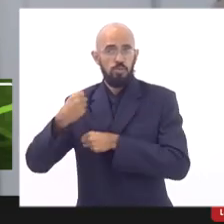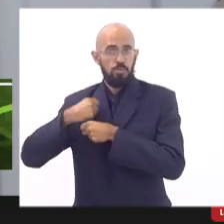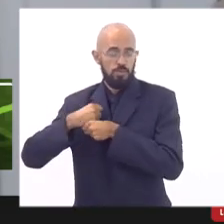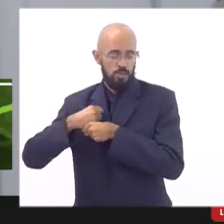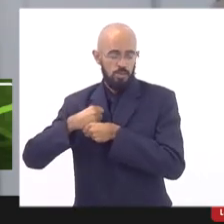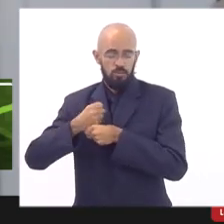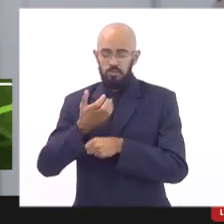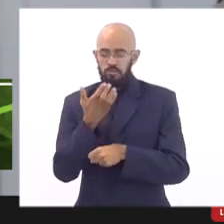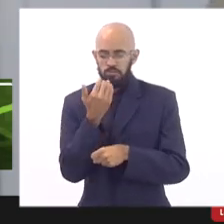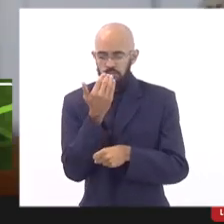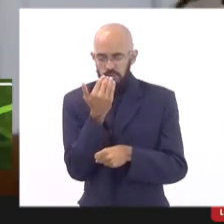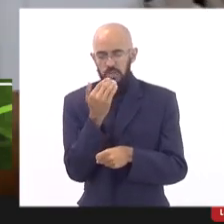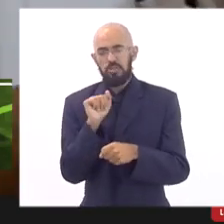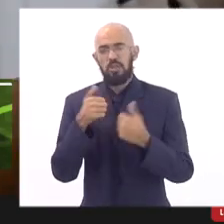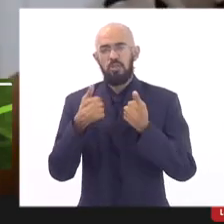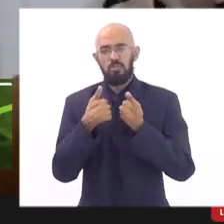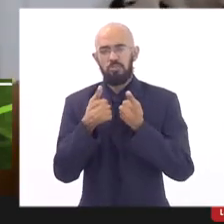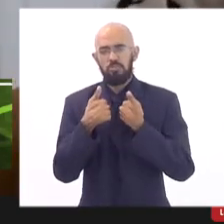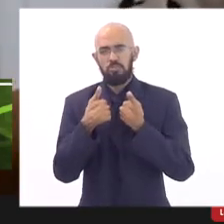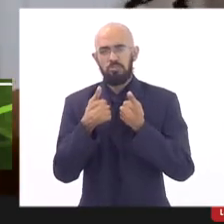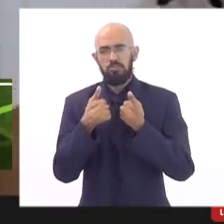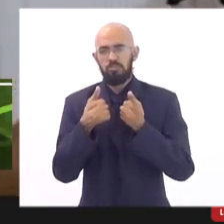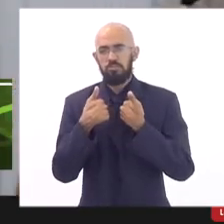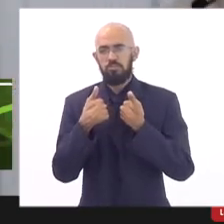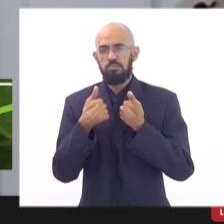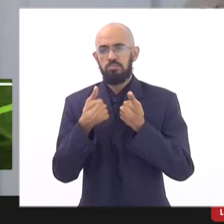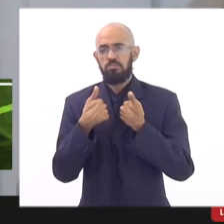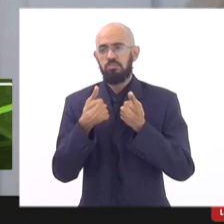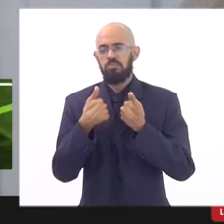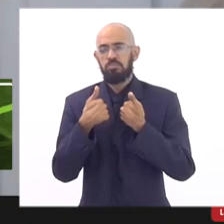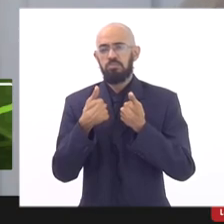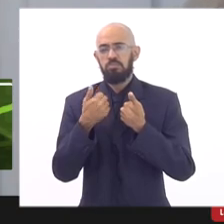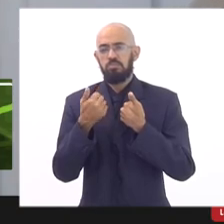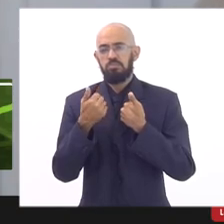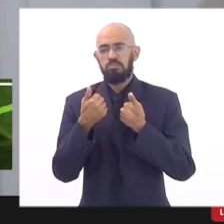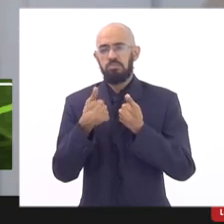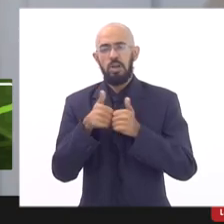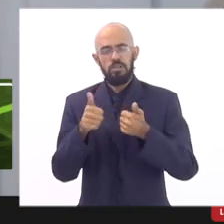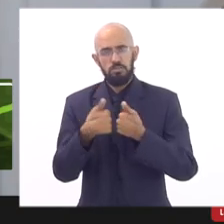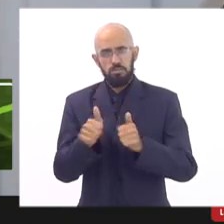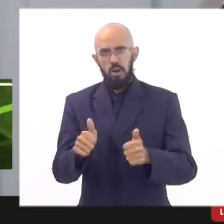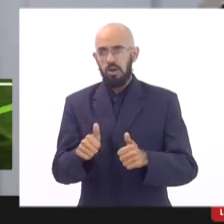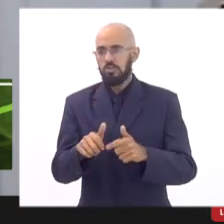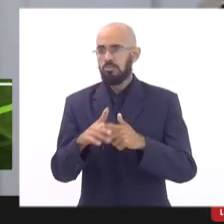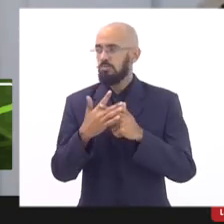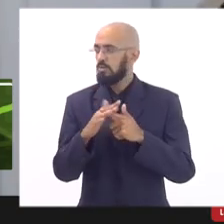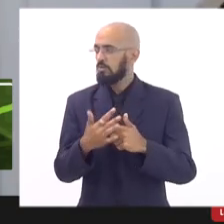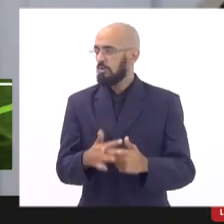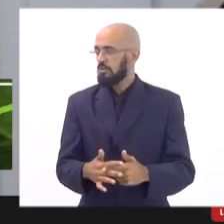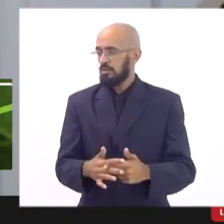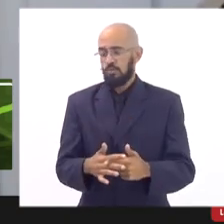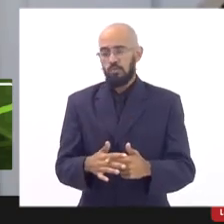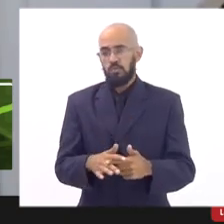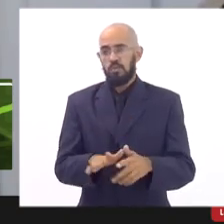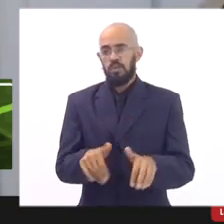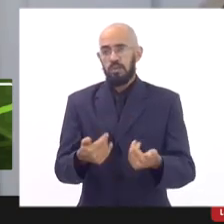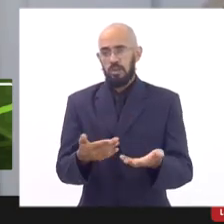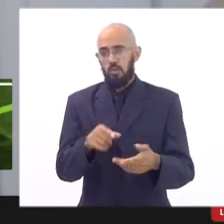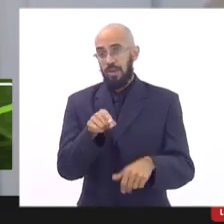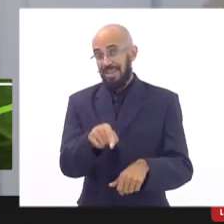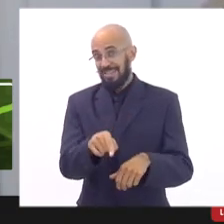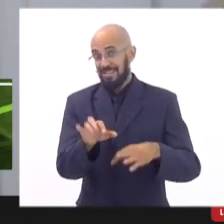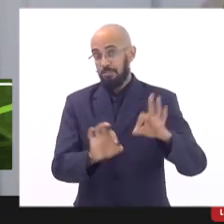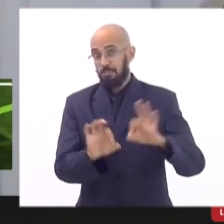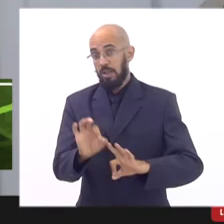alimentação desculpa merenda transporte manutenção e aí esse plano de